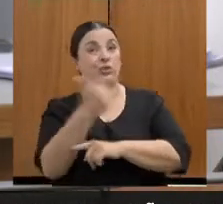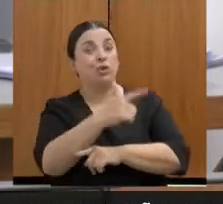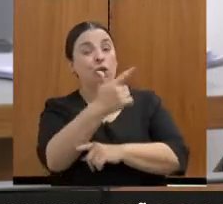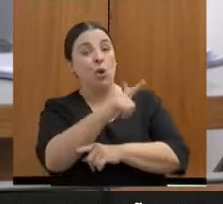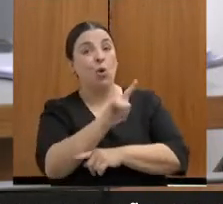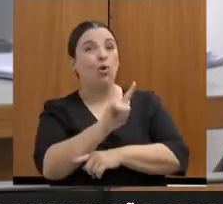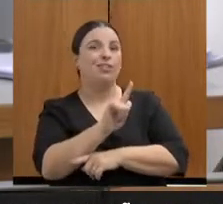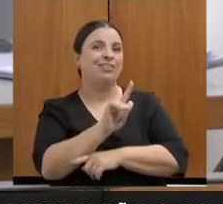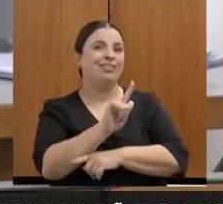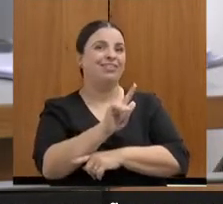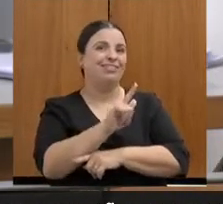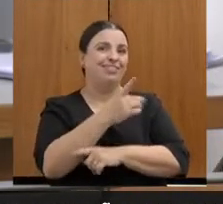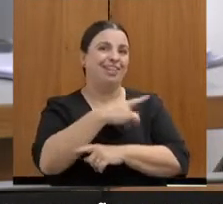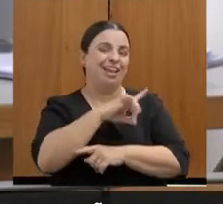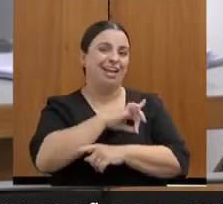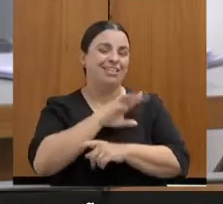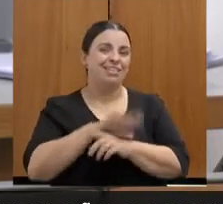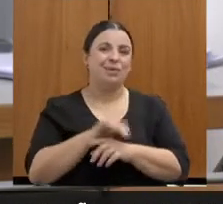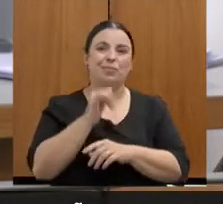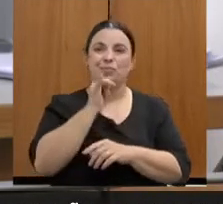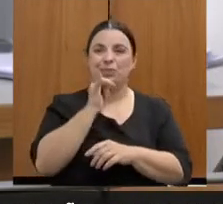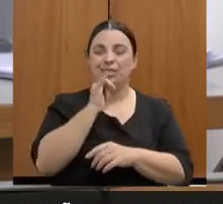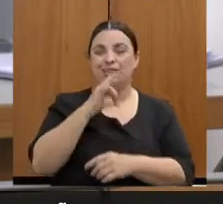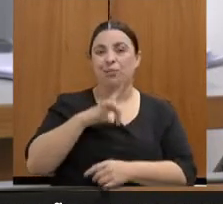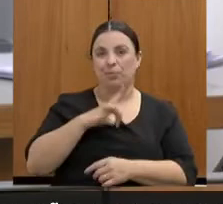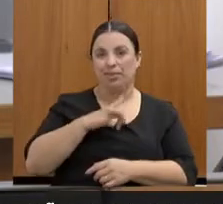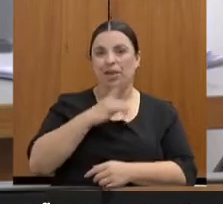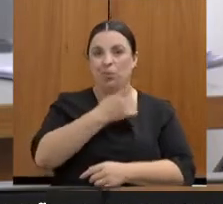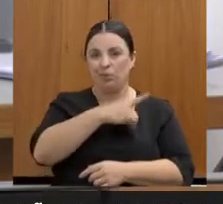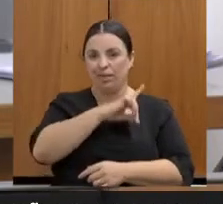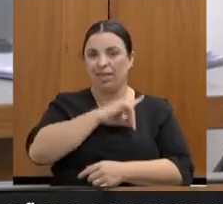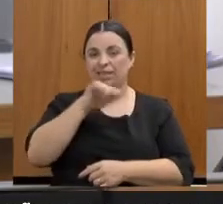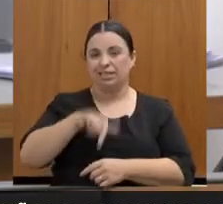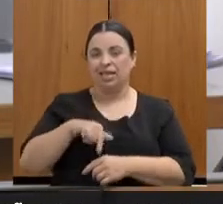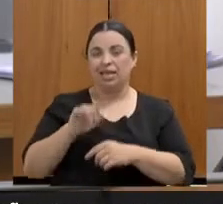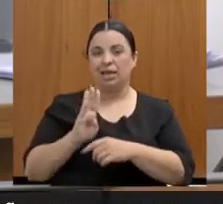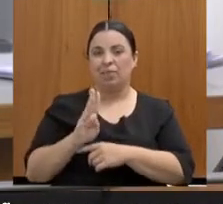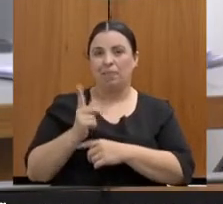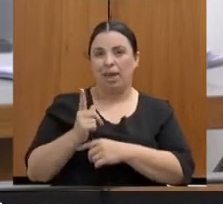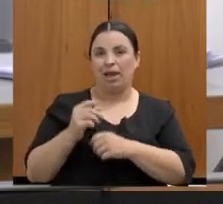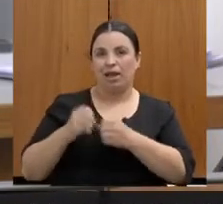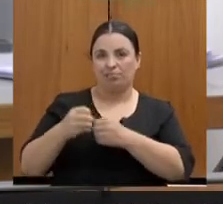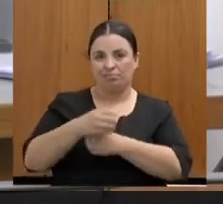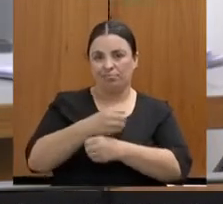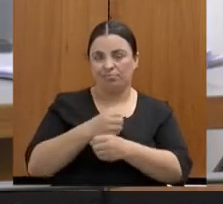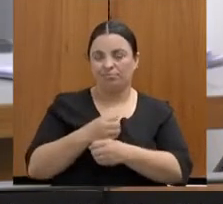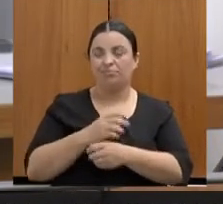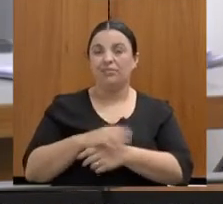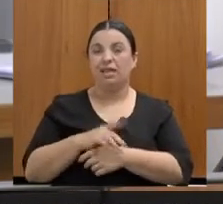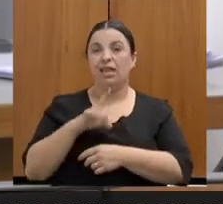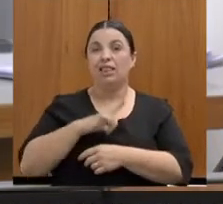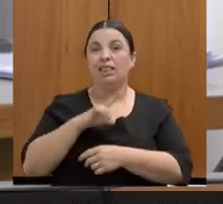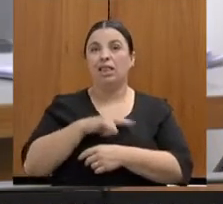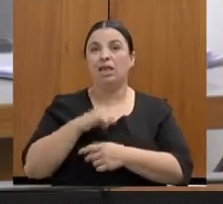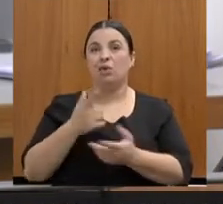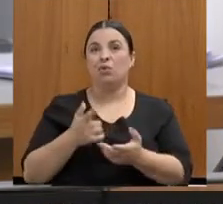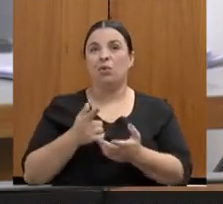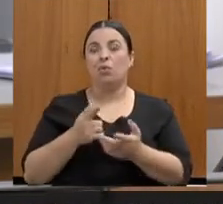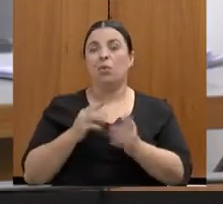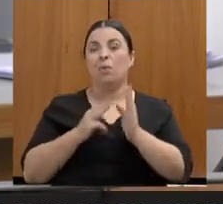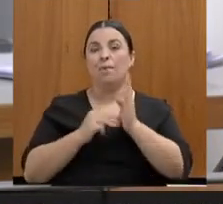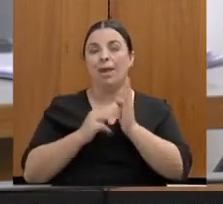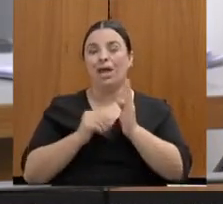uma delegacia aqui da região metropolitana, que tem adotado um método lá, de uma engrenagem um tanto quanto